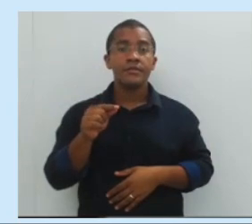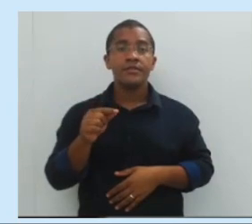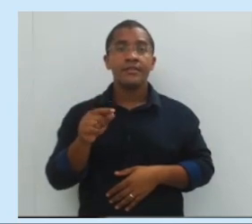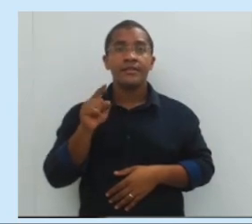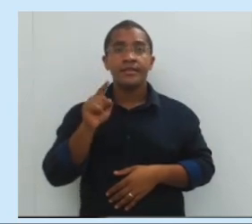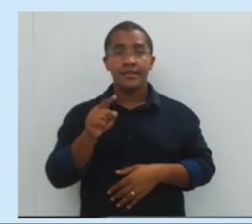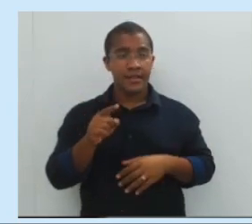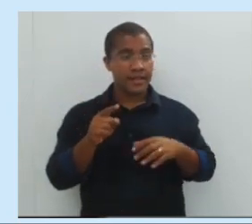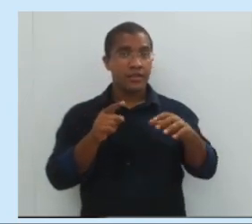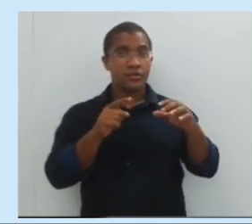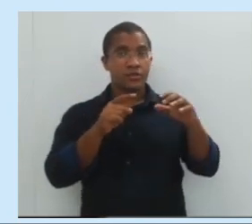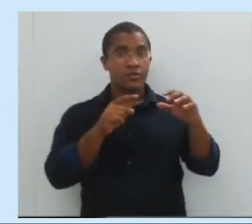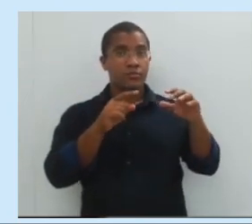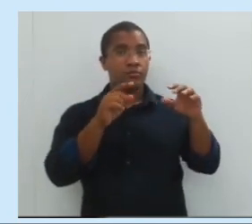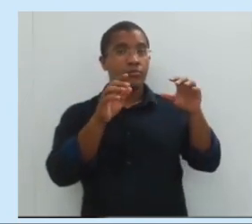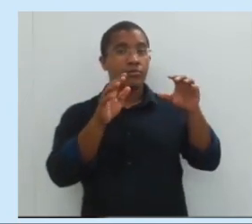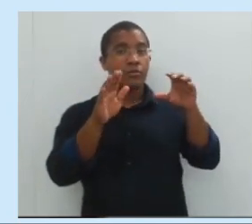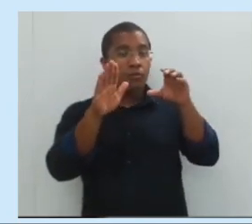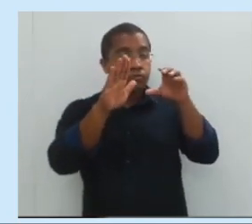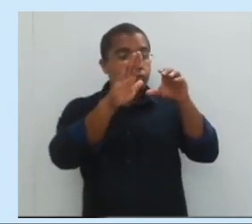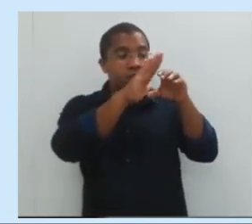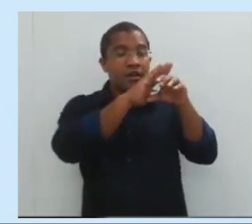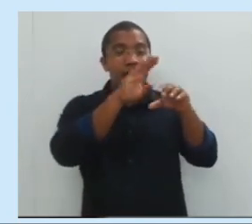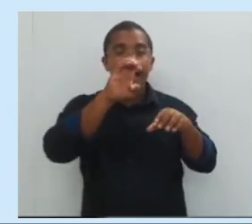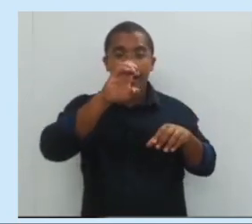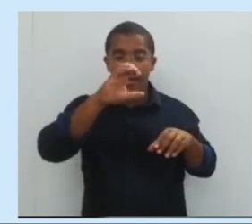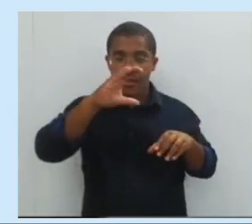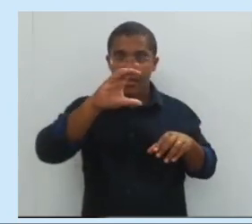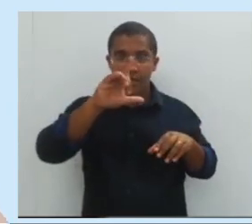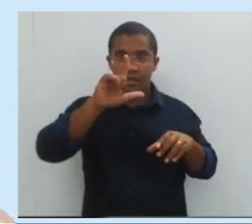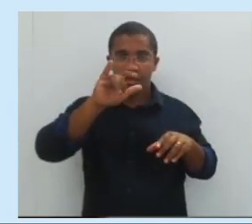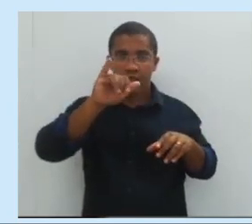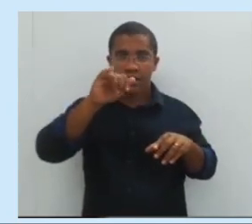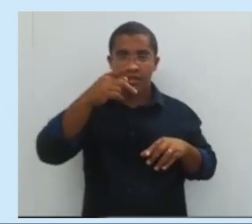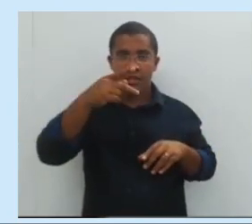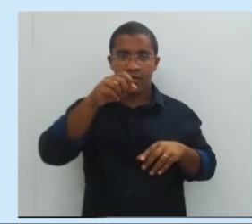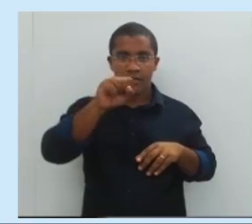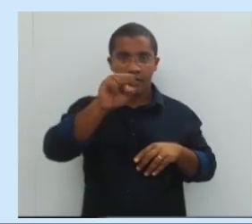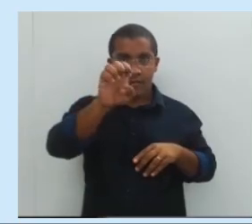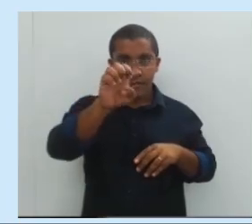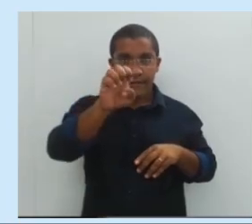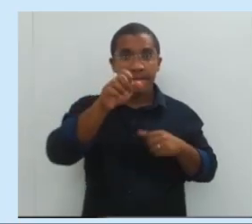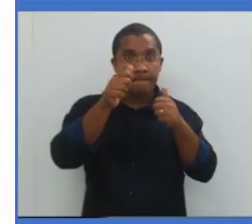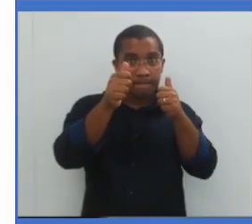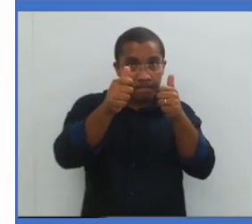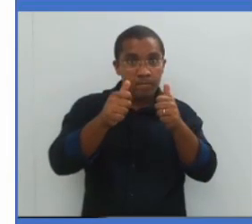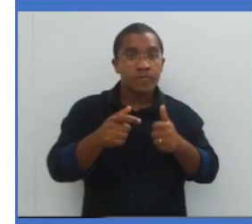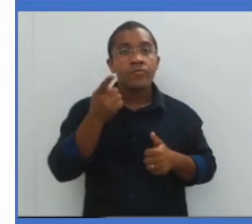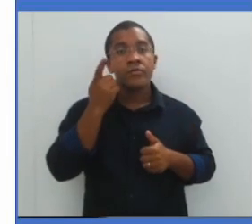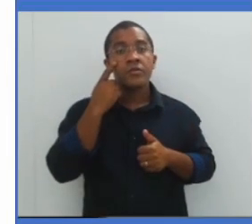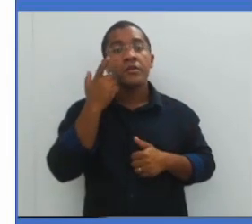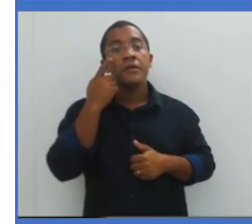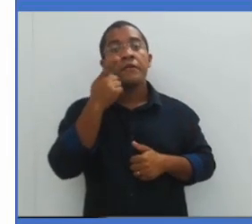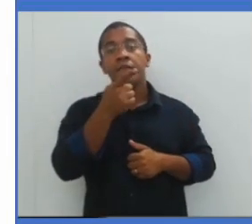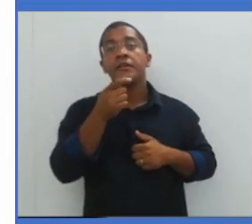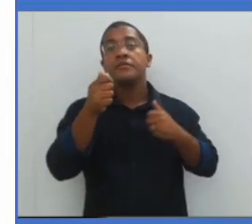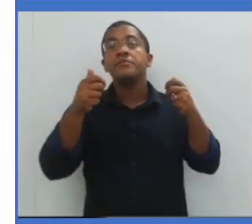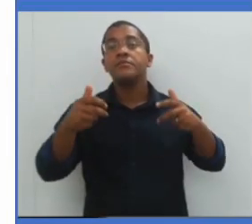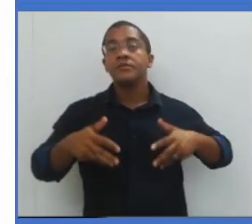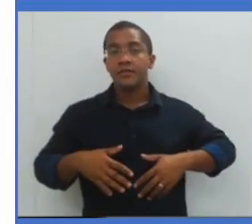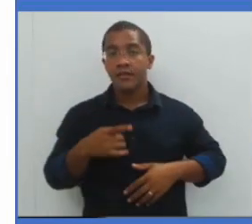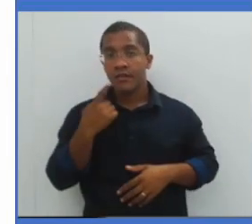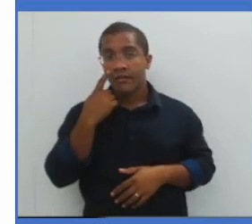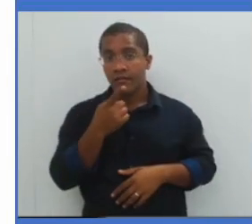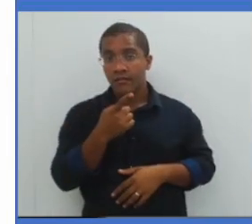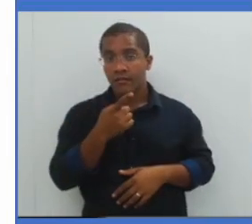as eclipses, ou melhor, os eclipses. Olha só a imagem. Olha a definição que